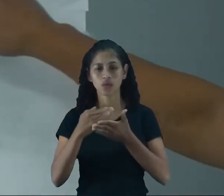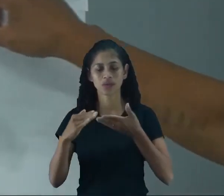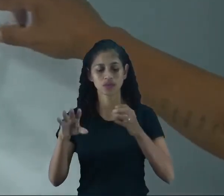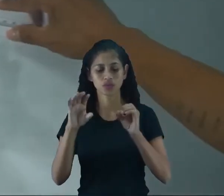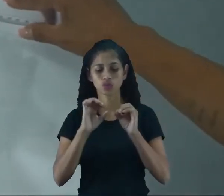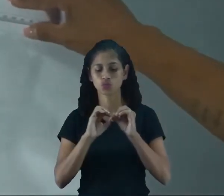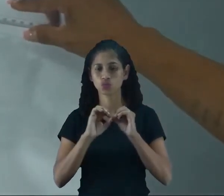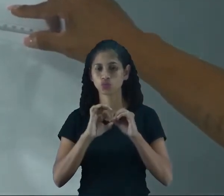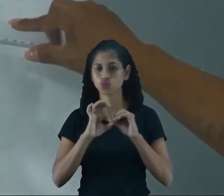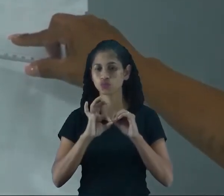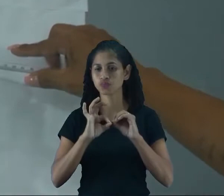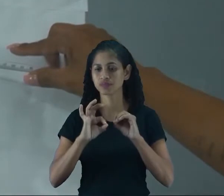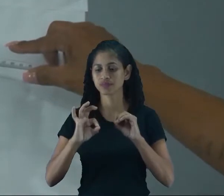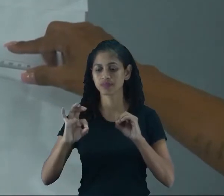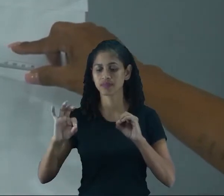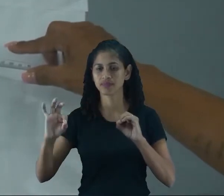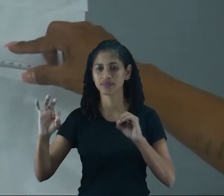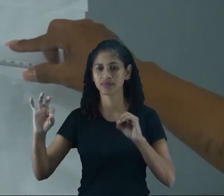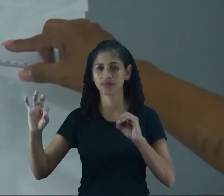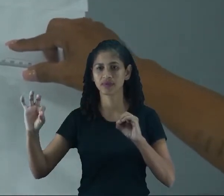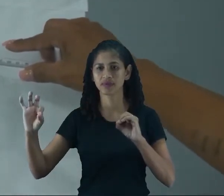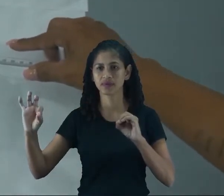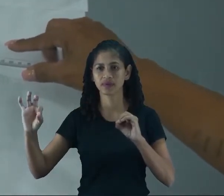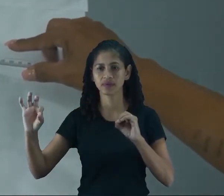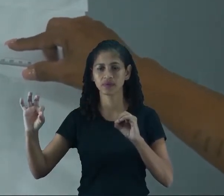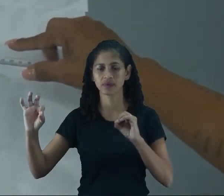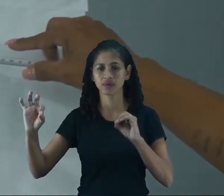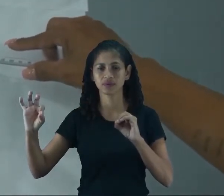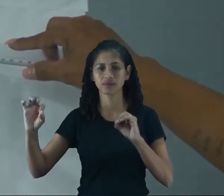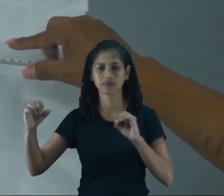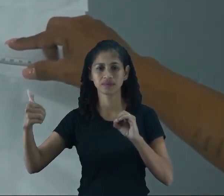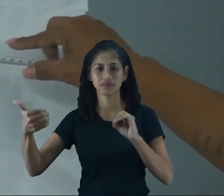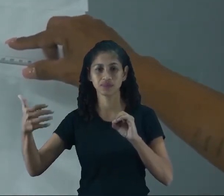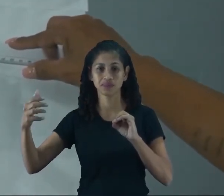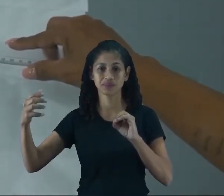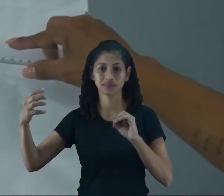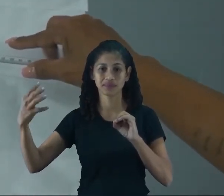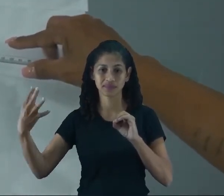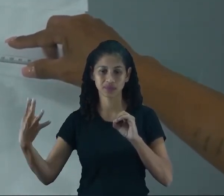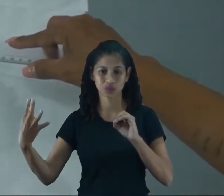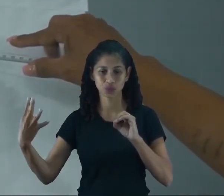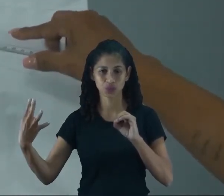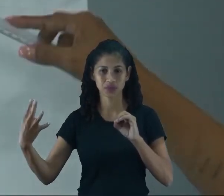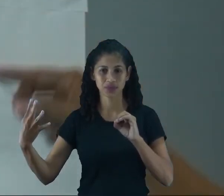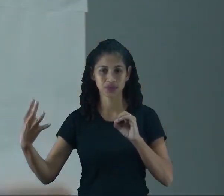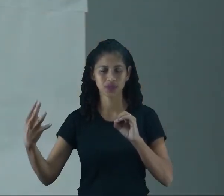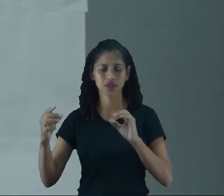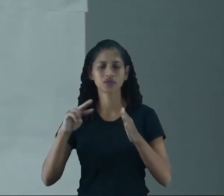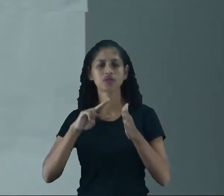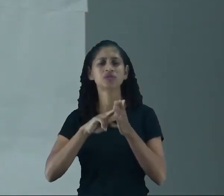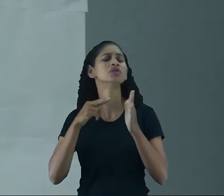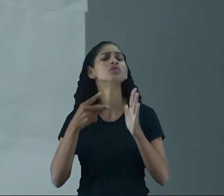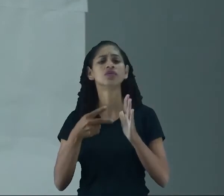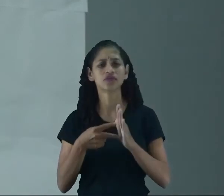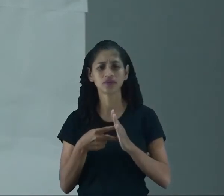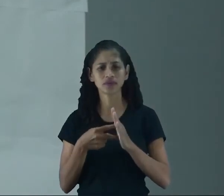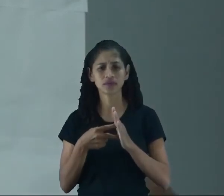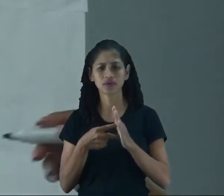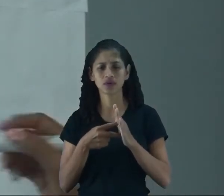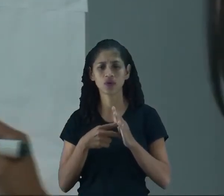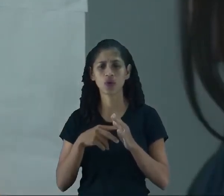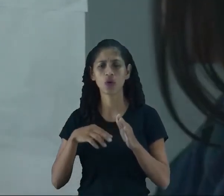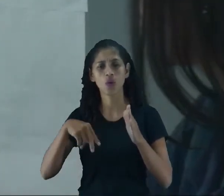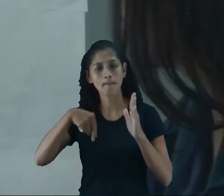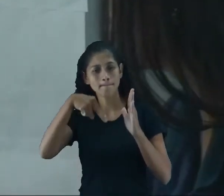zero, termina aqui no número 14, né? O que que isso significa? Que o pincel